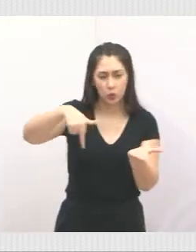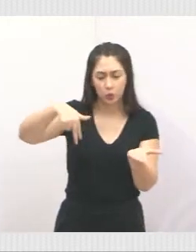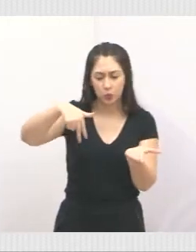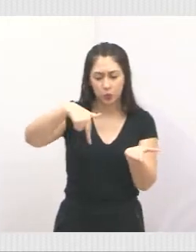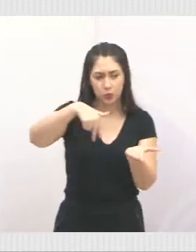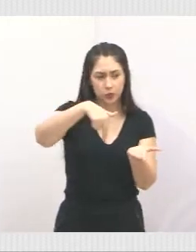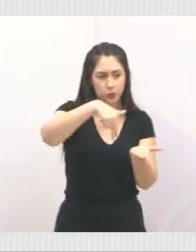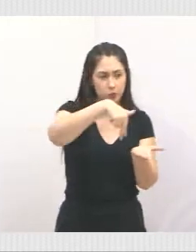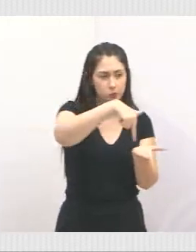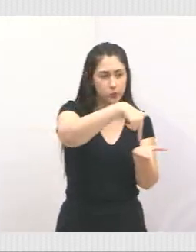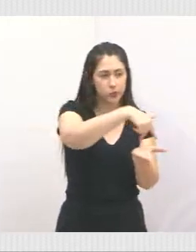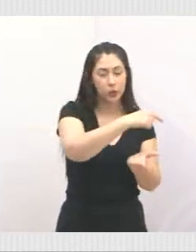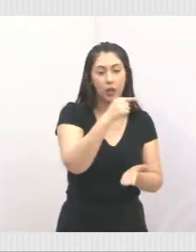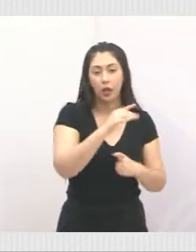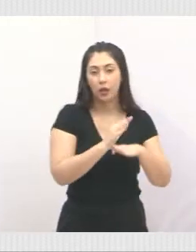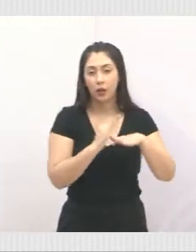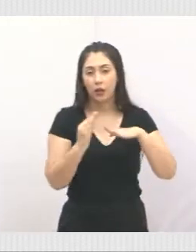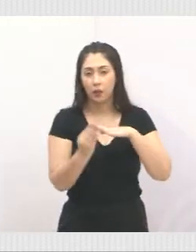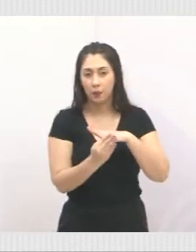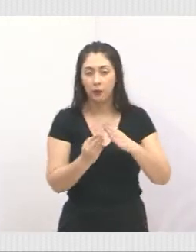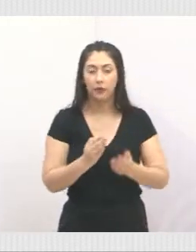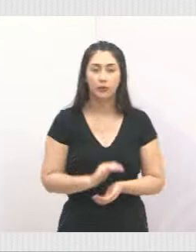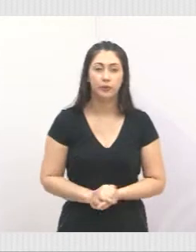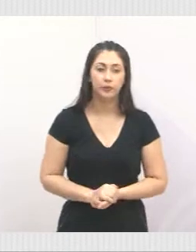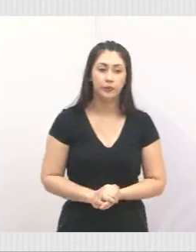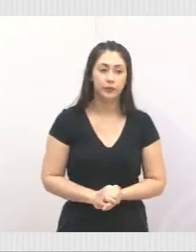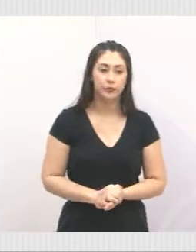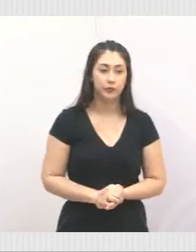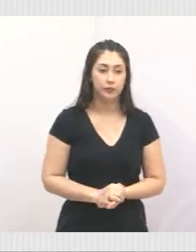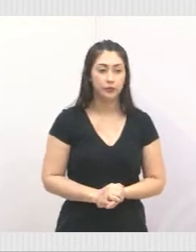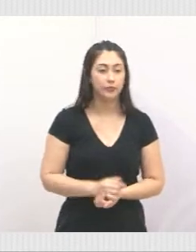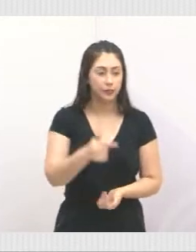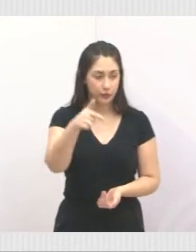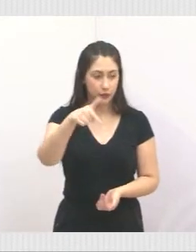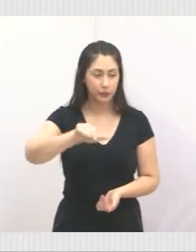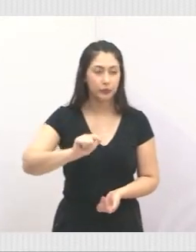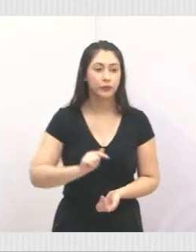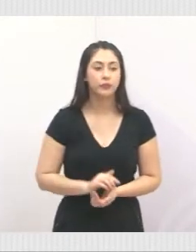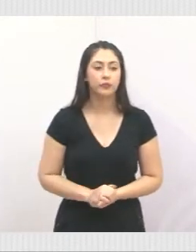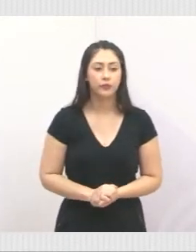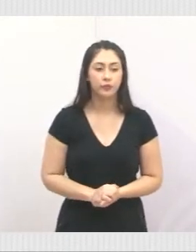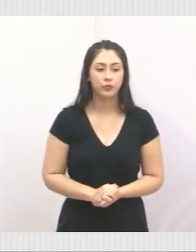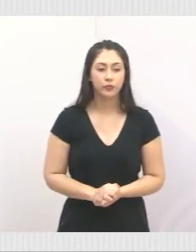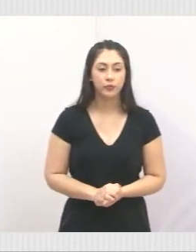sinalização do bairro do Jardim Paraíba. Pode ir para a próxima?